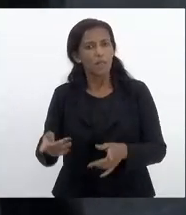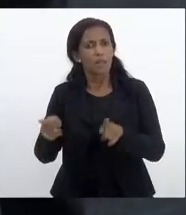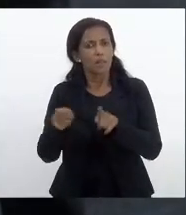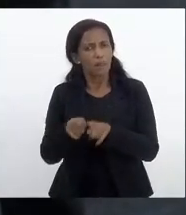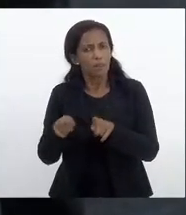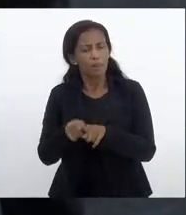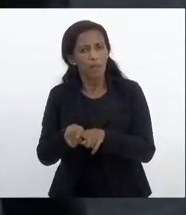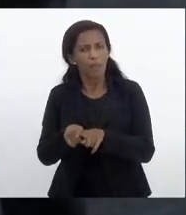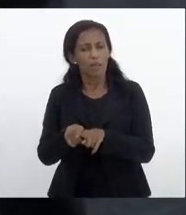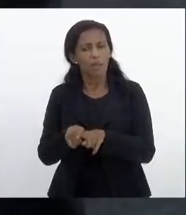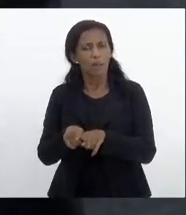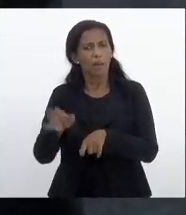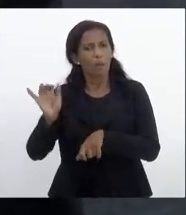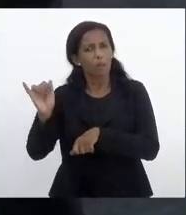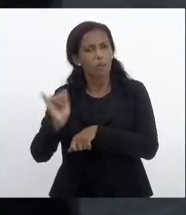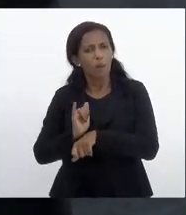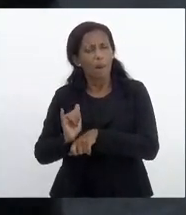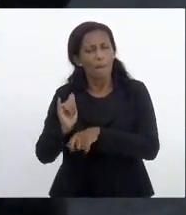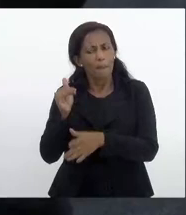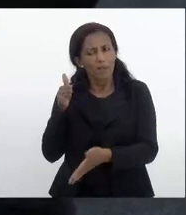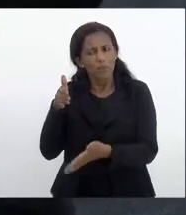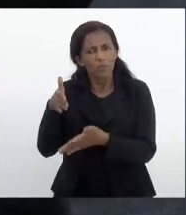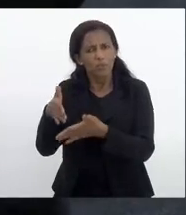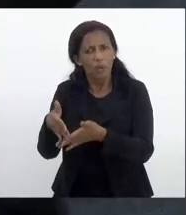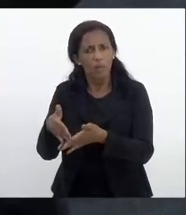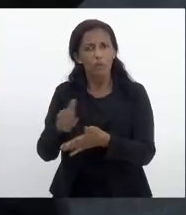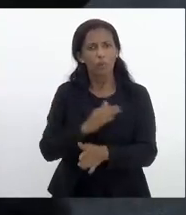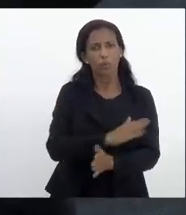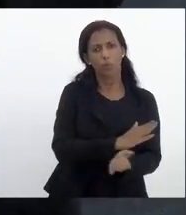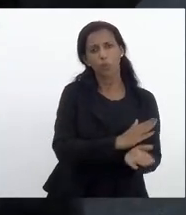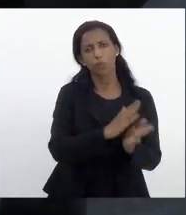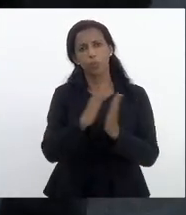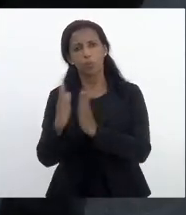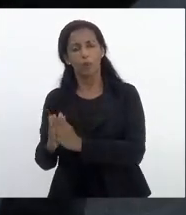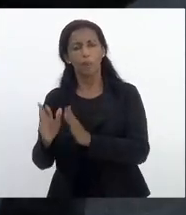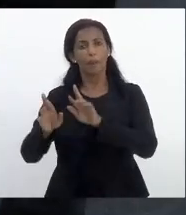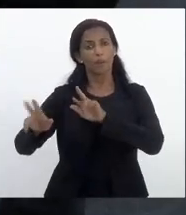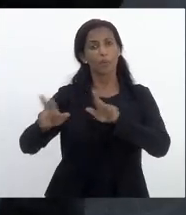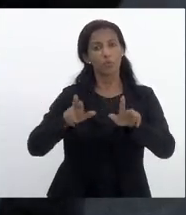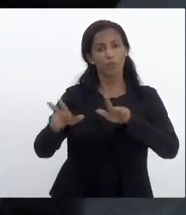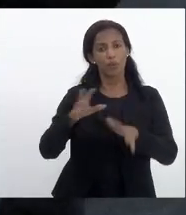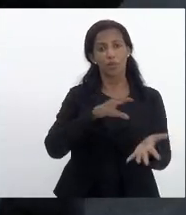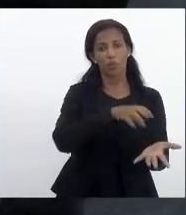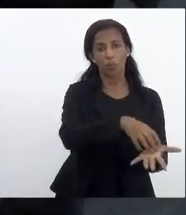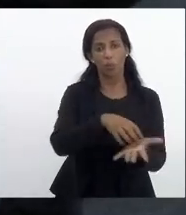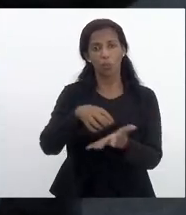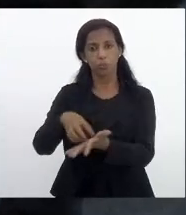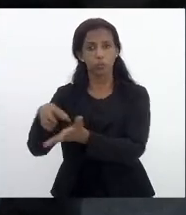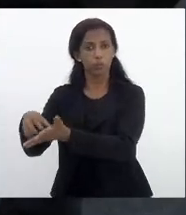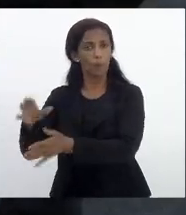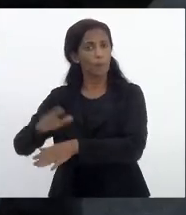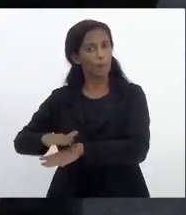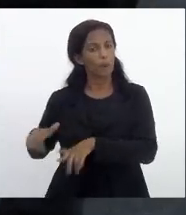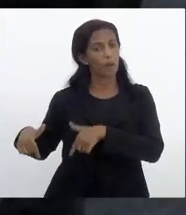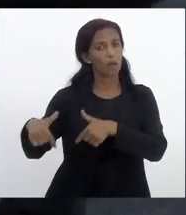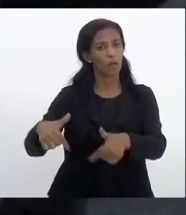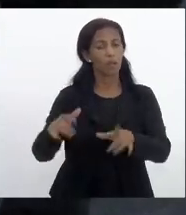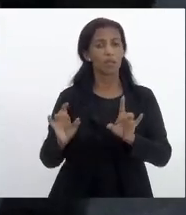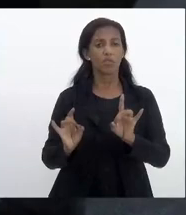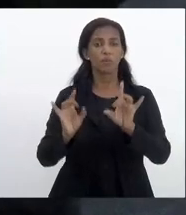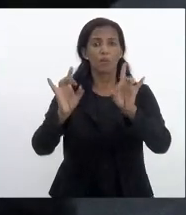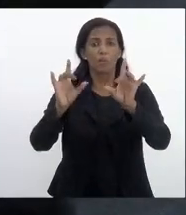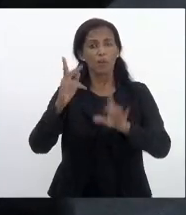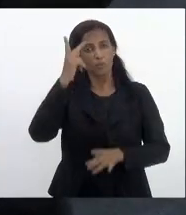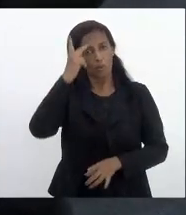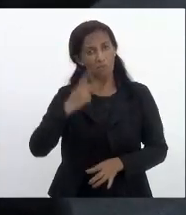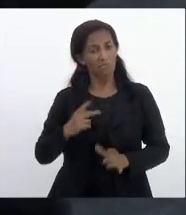forma mais contínua possível durante o ano para que os diferentes órgãos possam atuar especialmente os órgãos que tem